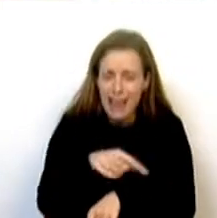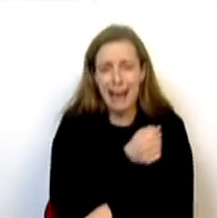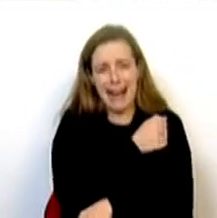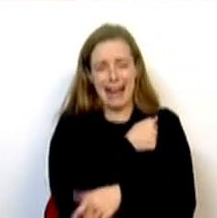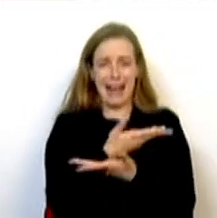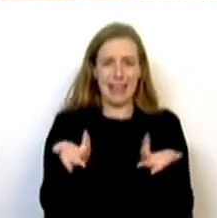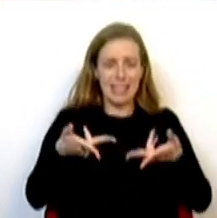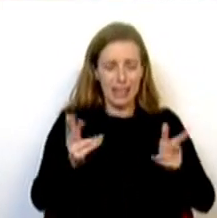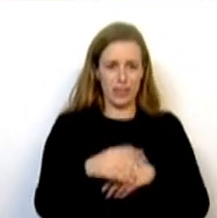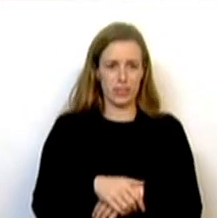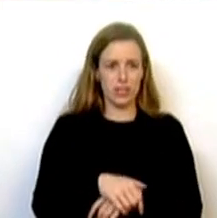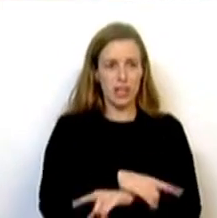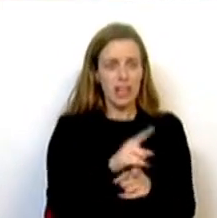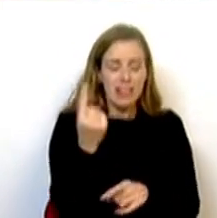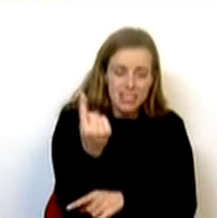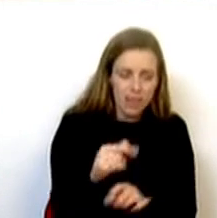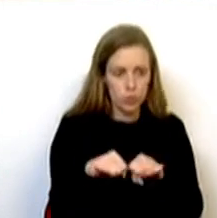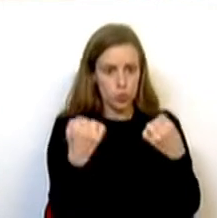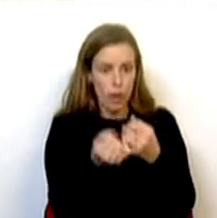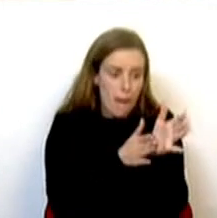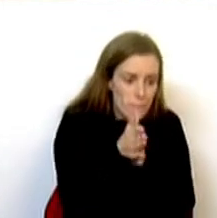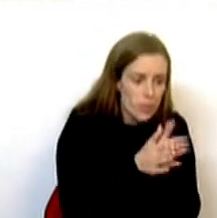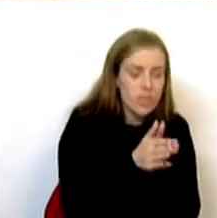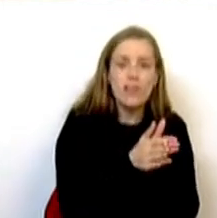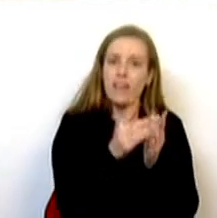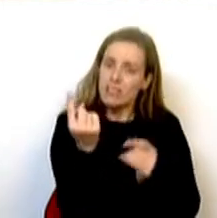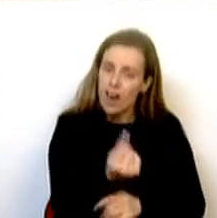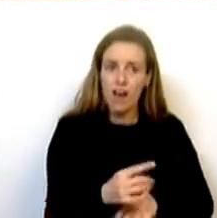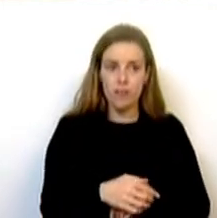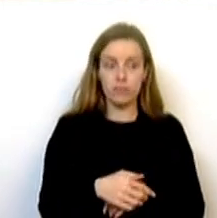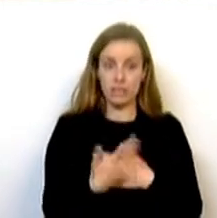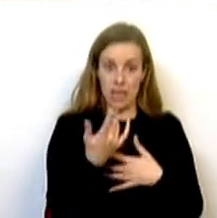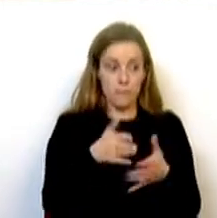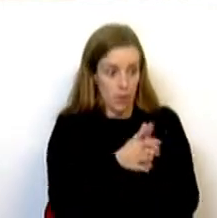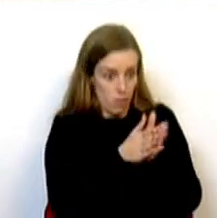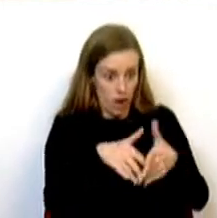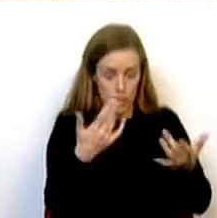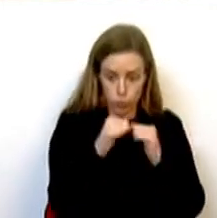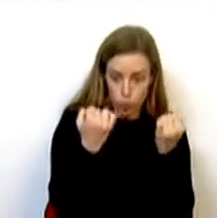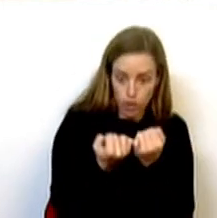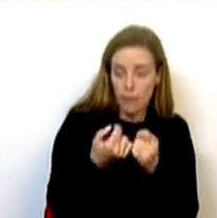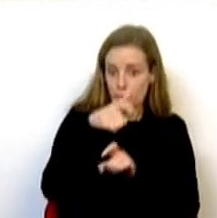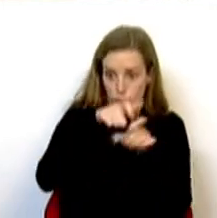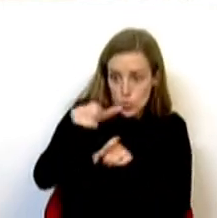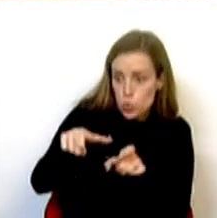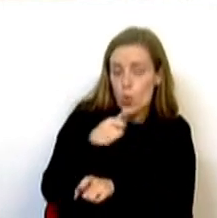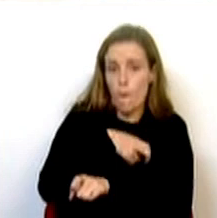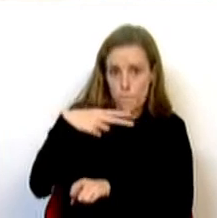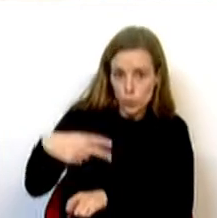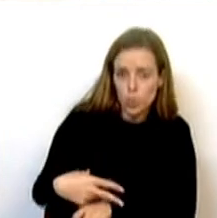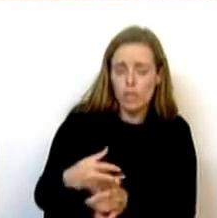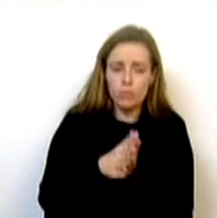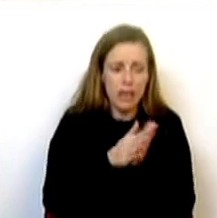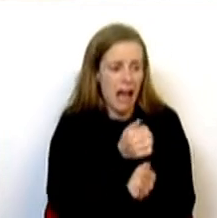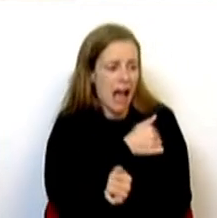que deve ter o seu uso social. E o seu uso social é servir para que os portugueses tenham uma melhor habitação.